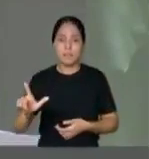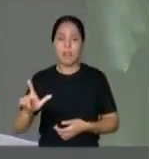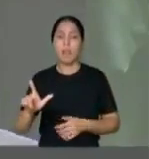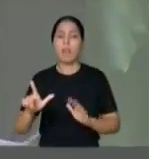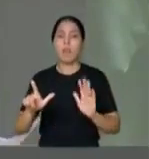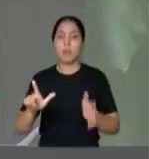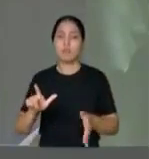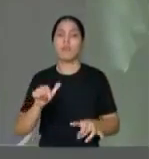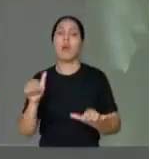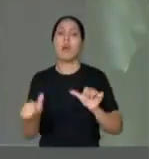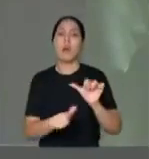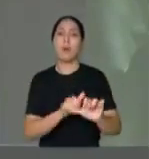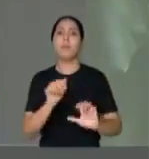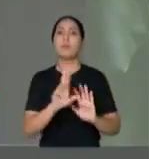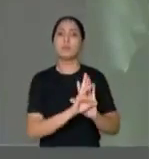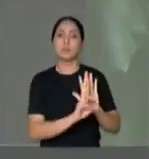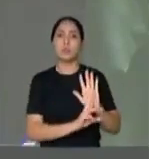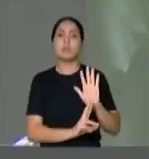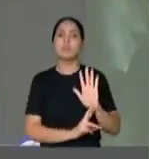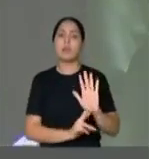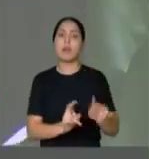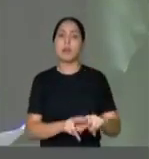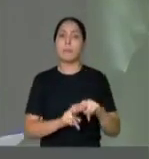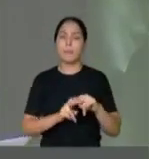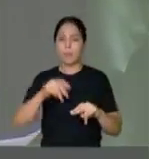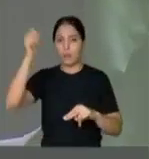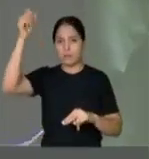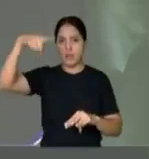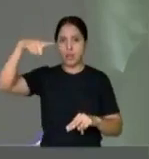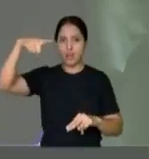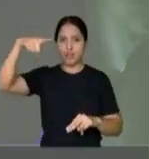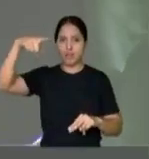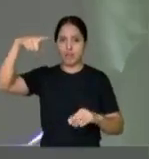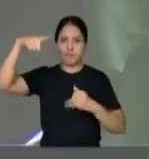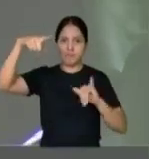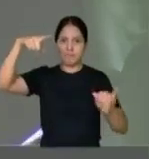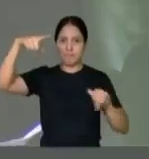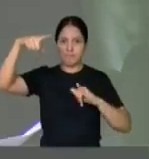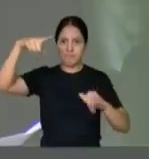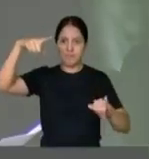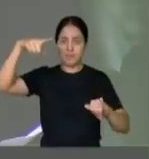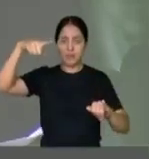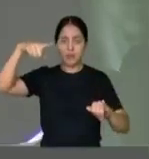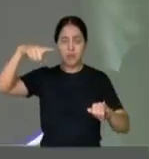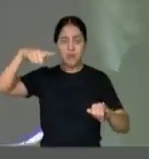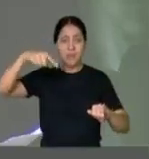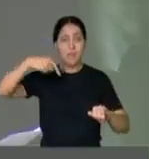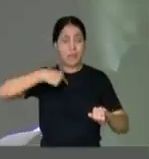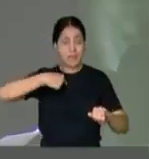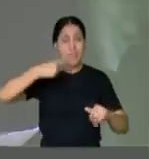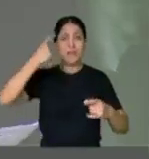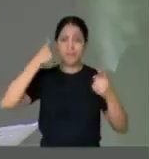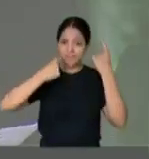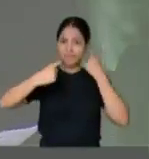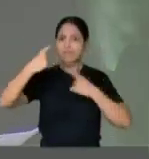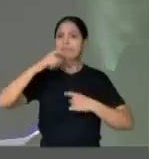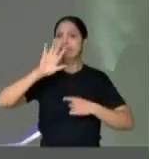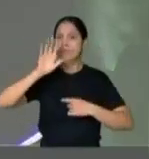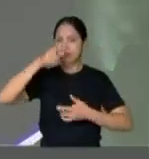mudanças das regras da energia solar. E o que eu temia se confirmou esta audiência,